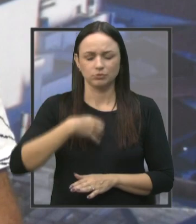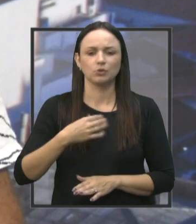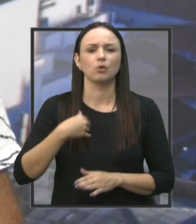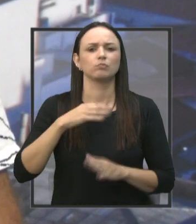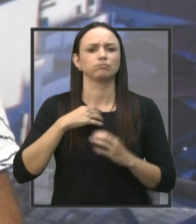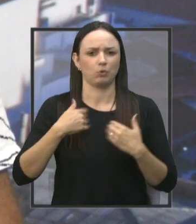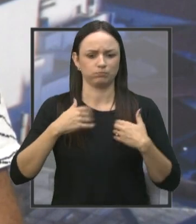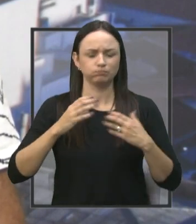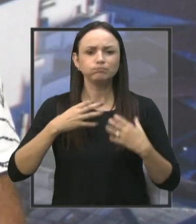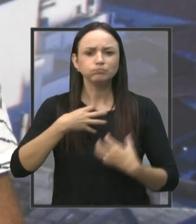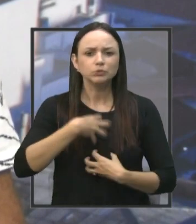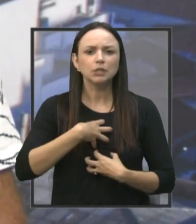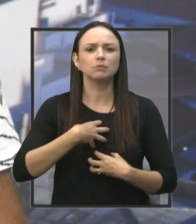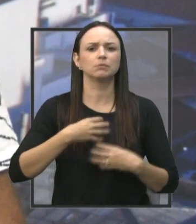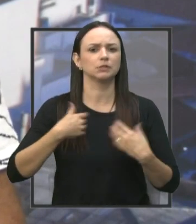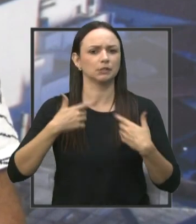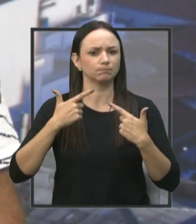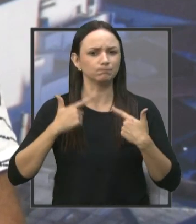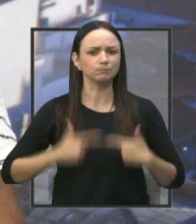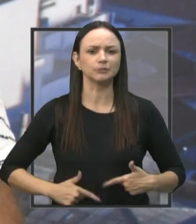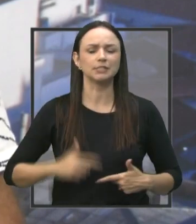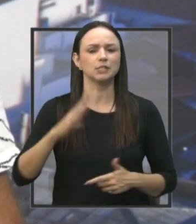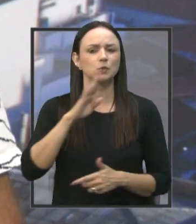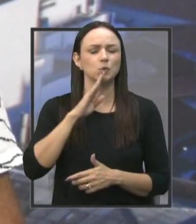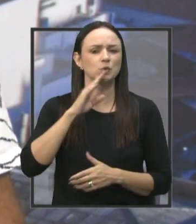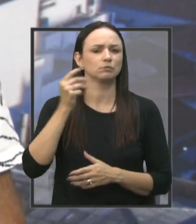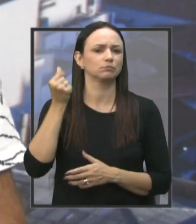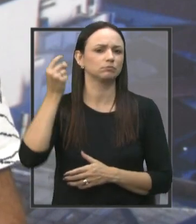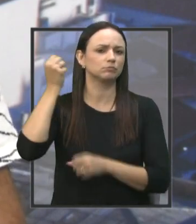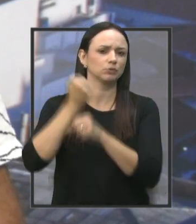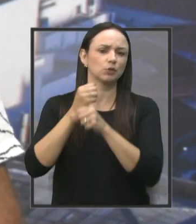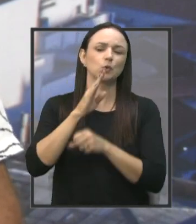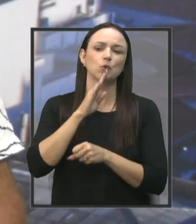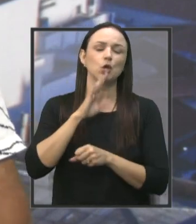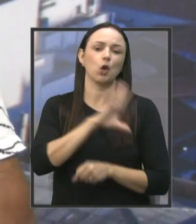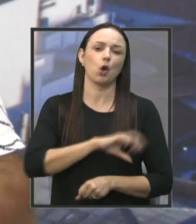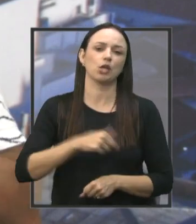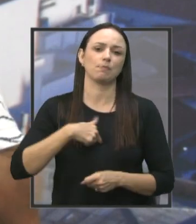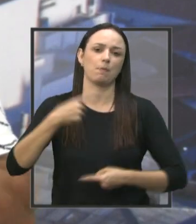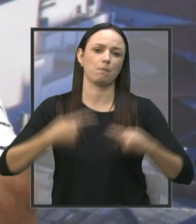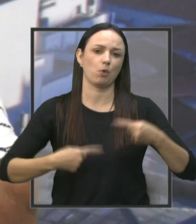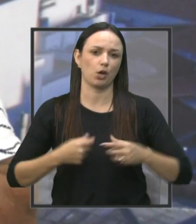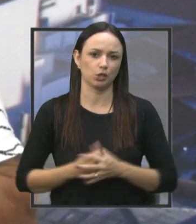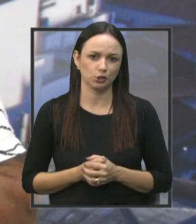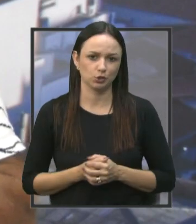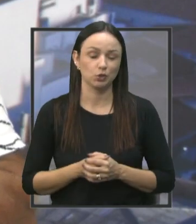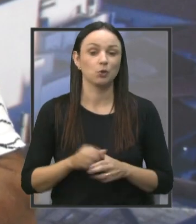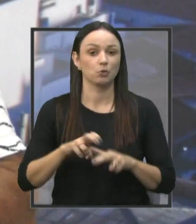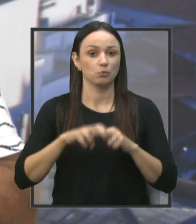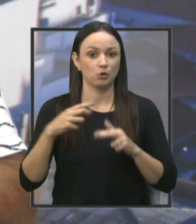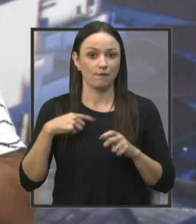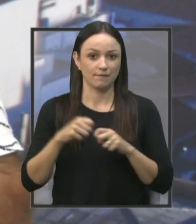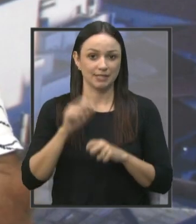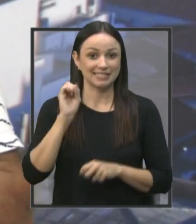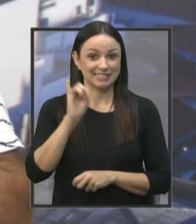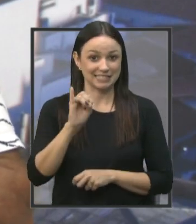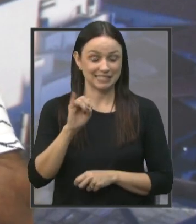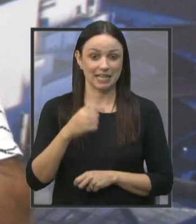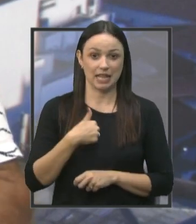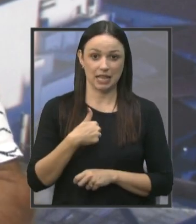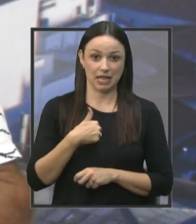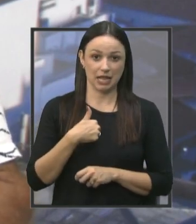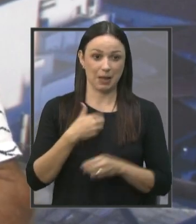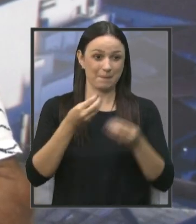na Câmara Municipal há muito tempo e gosta de muito de mim como político. Então, é isso que eu faço, se depender de mim